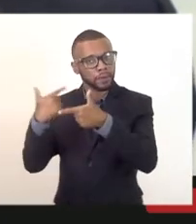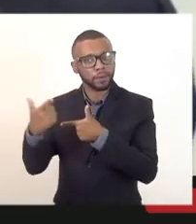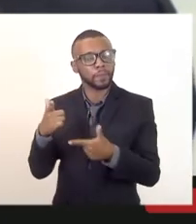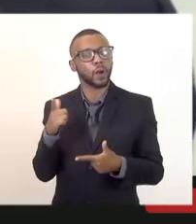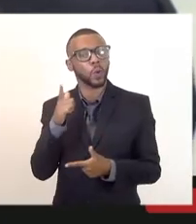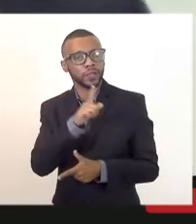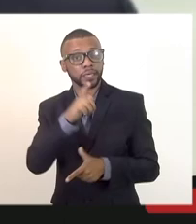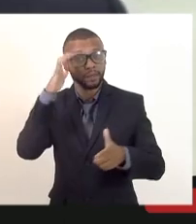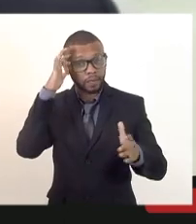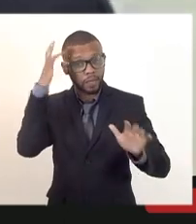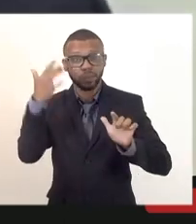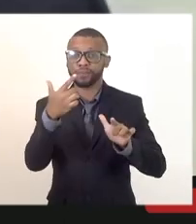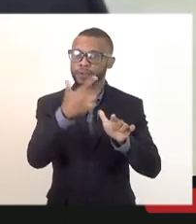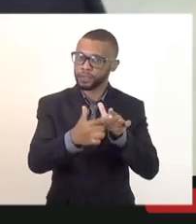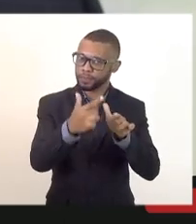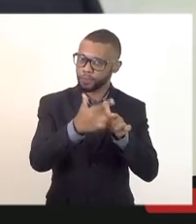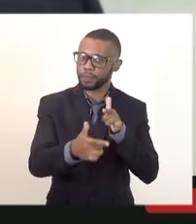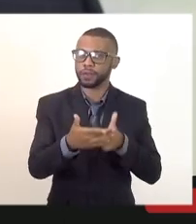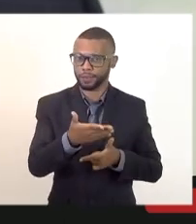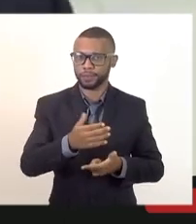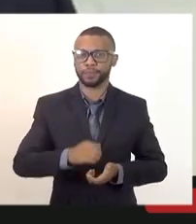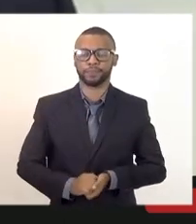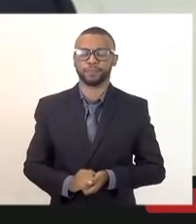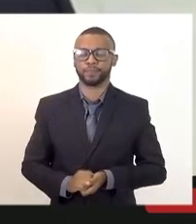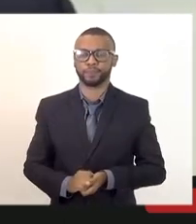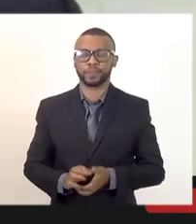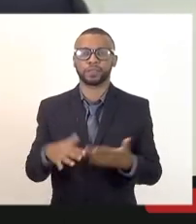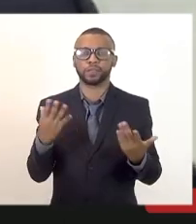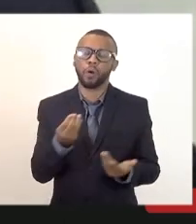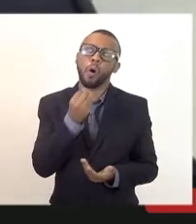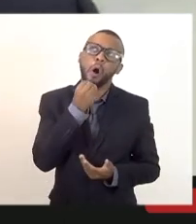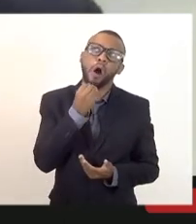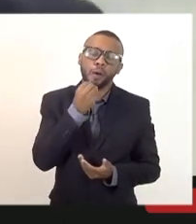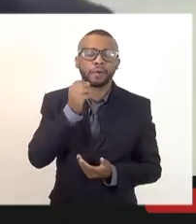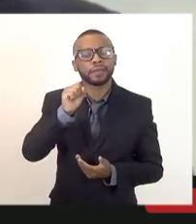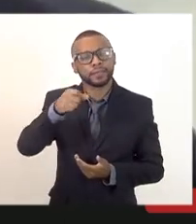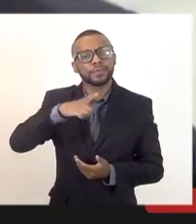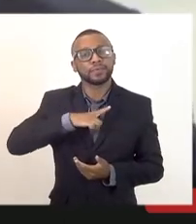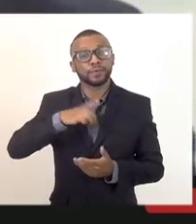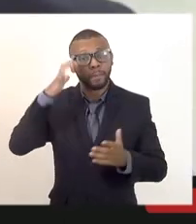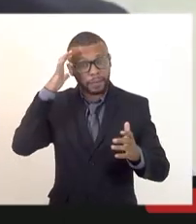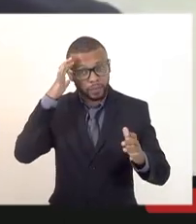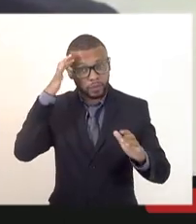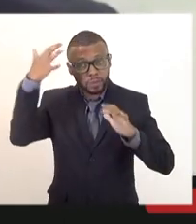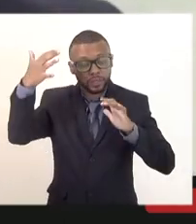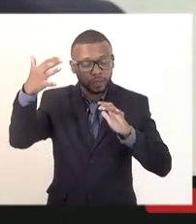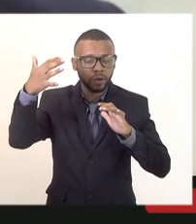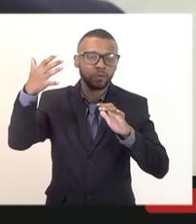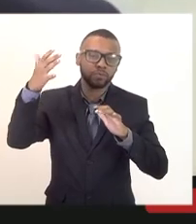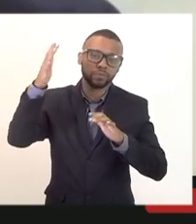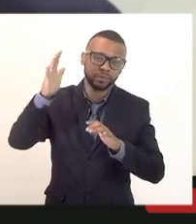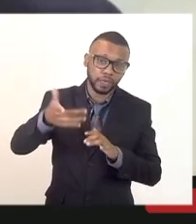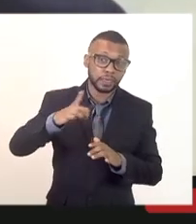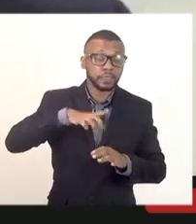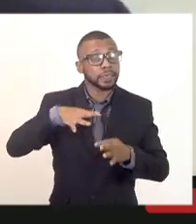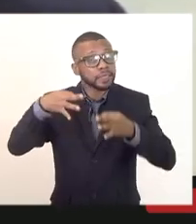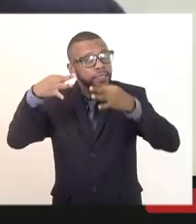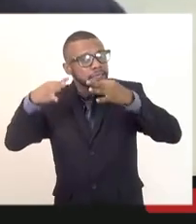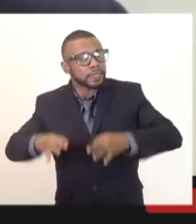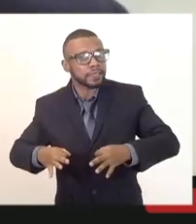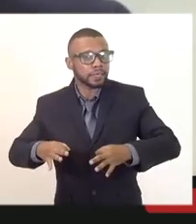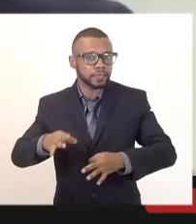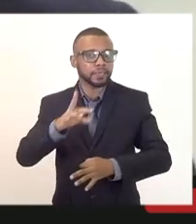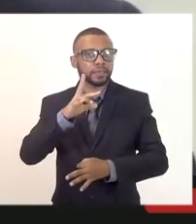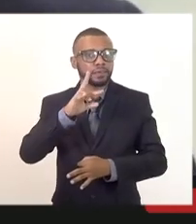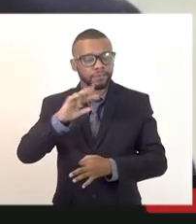resolver essa questão então havia sim obviamente uma luz no fim do túnel e quase que uma certeza de que isso aconteceria